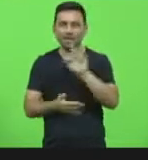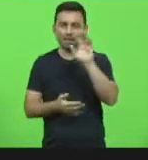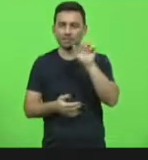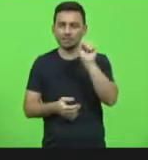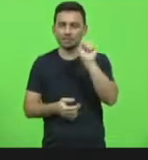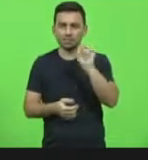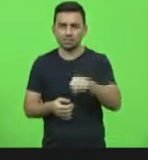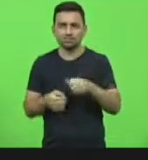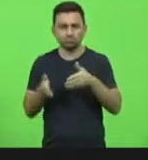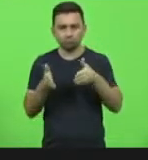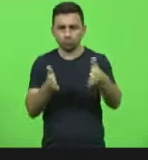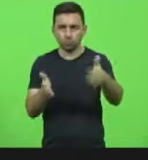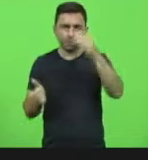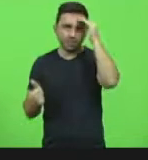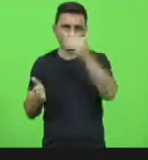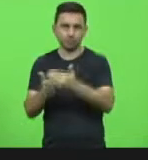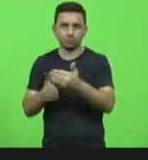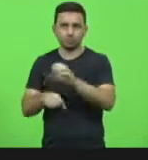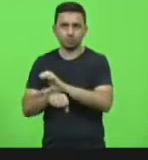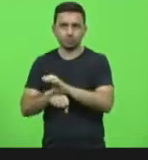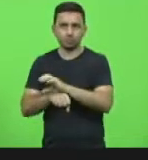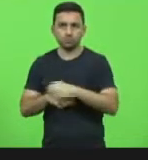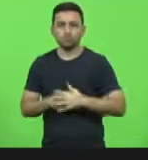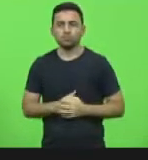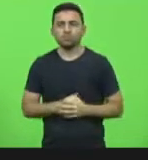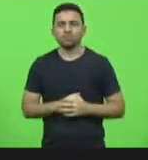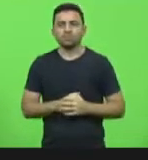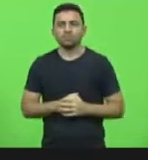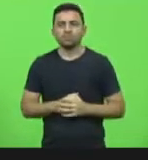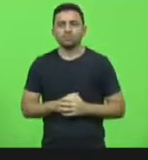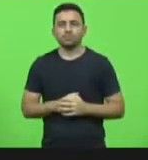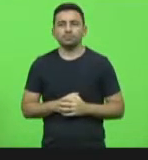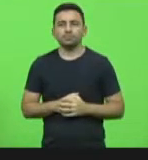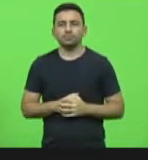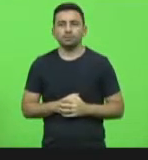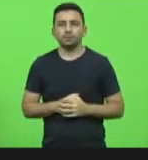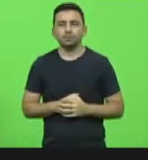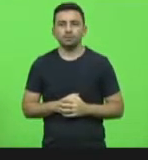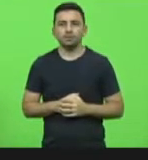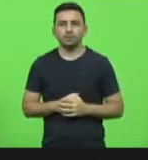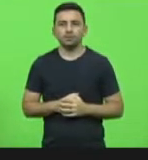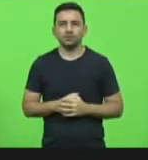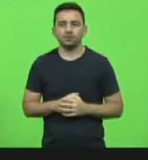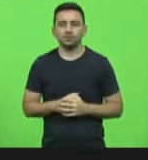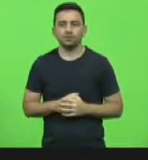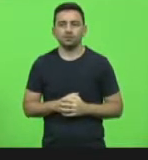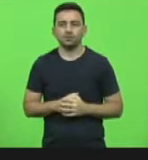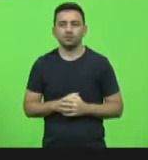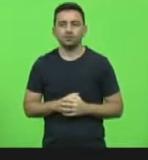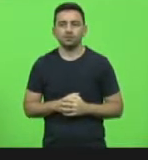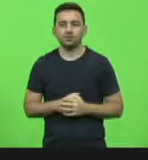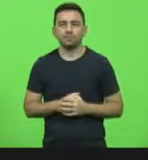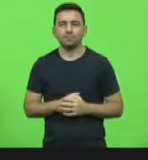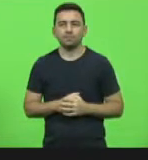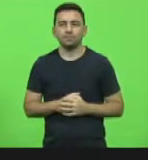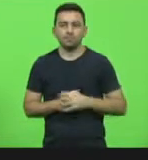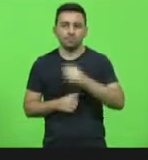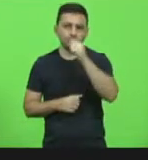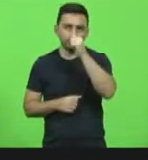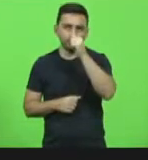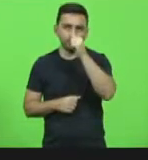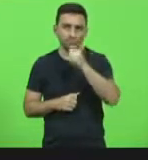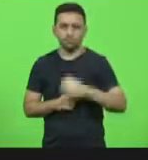constitucional. Obrigado. Questão de ordem, Presidente. Para encaminhamentos. Uma questão de ordem, deputado João Amin, na sequência,